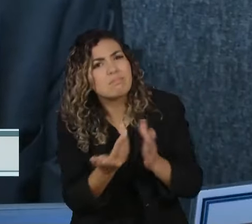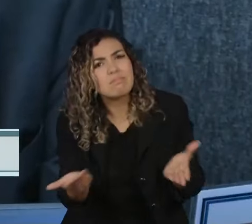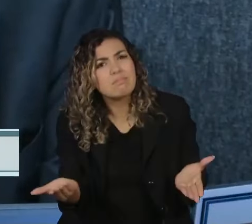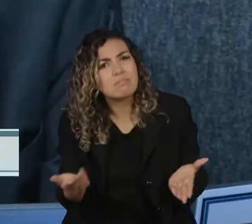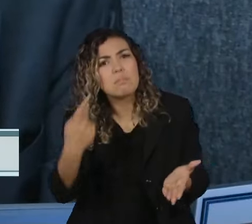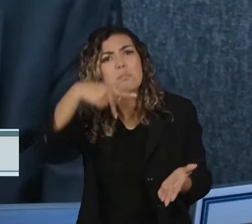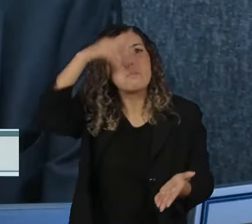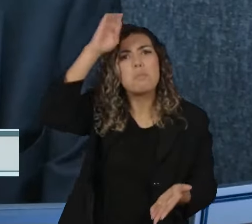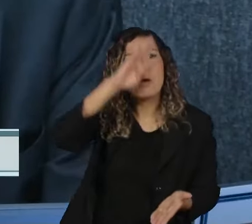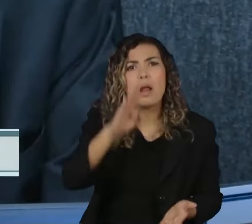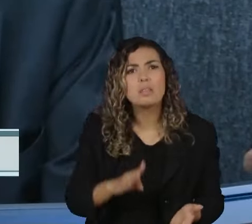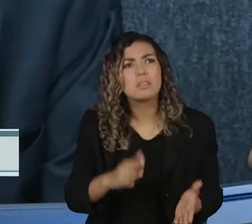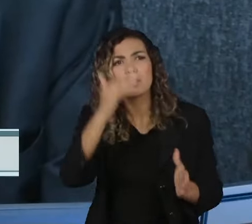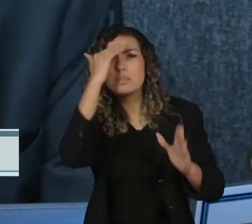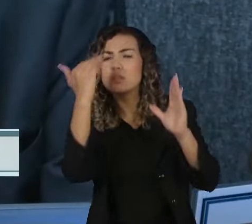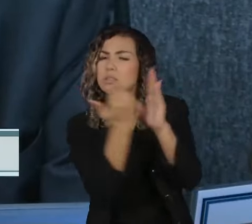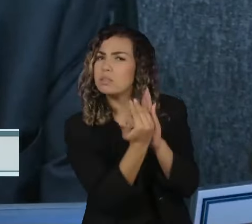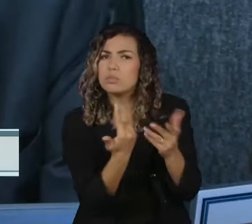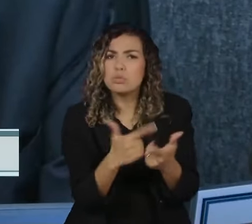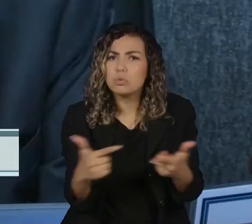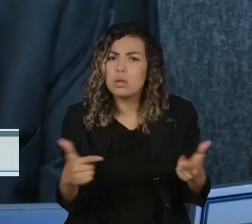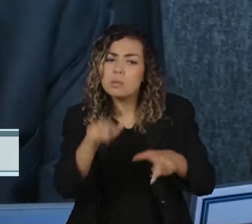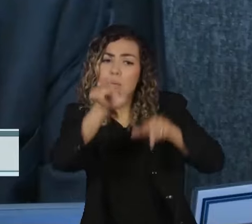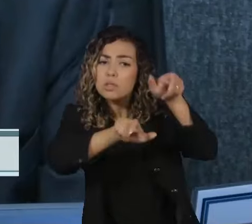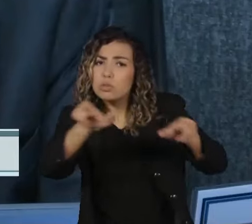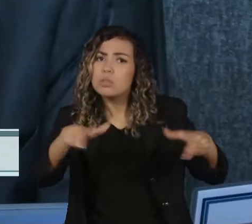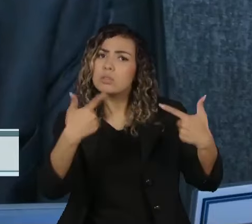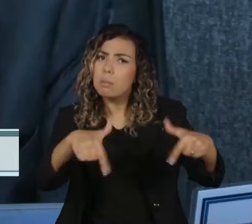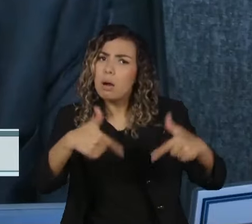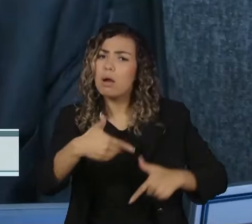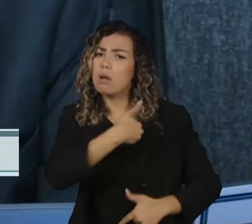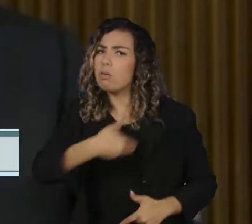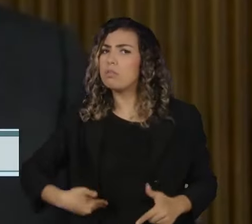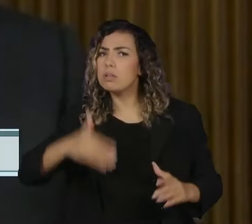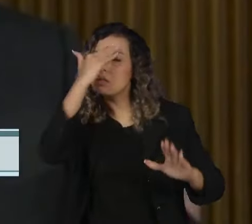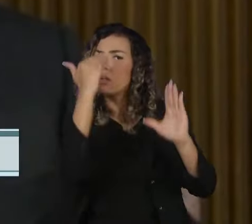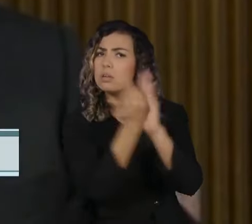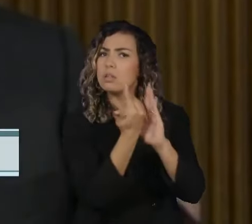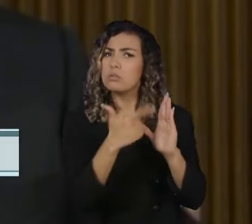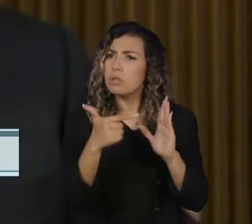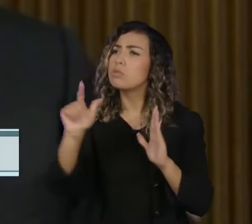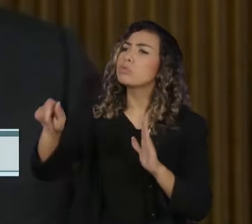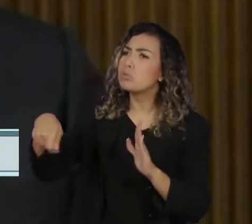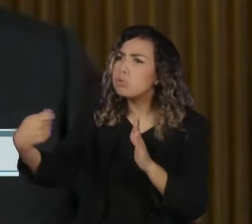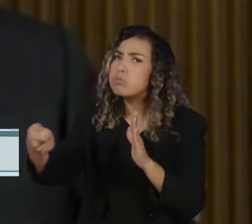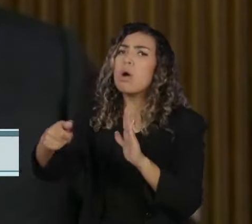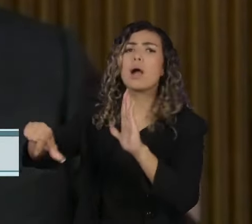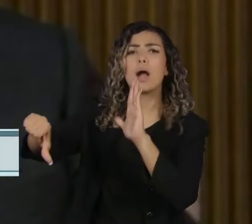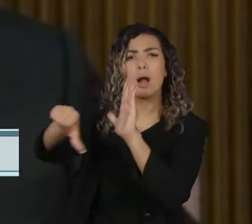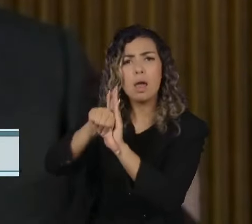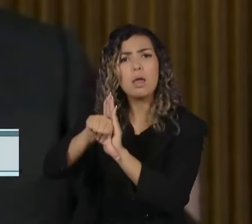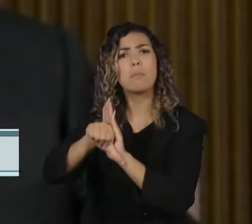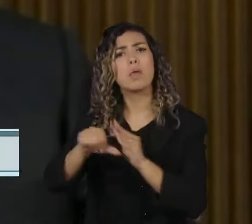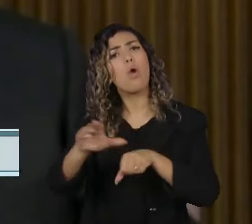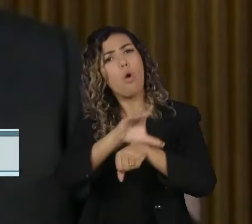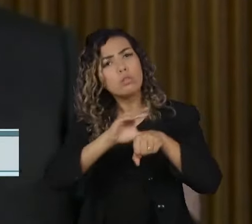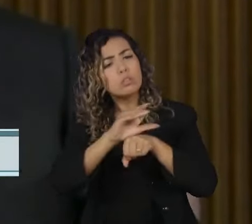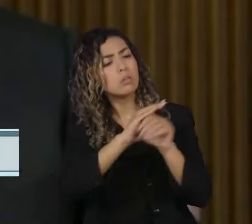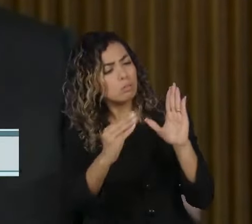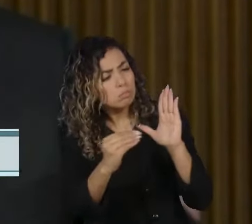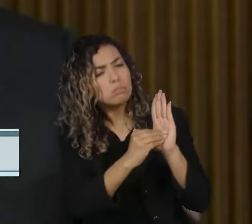de Direito. Nós estamos falando de crimes previstos no Código Penal. O ministro Gilmar Mendes, do STF,